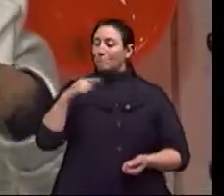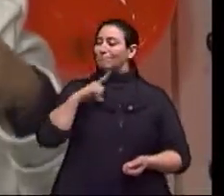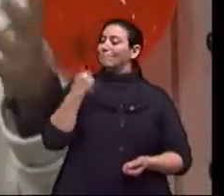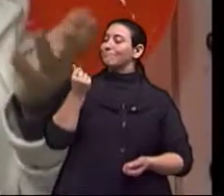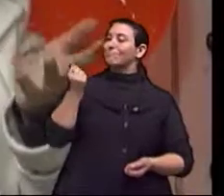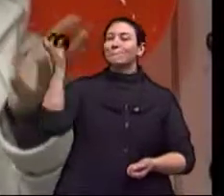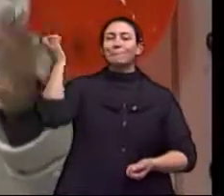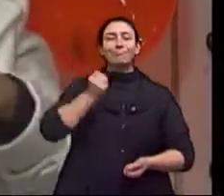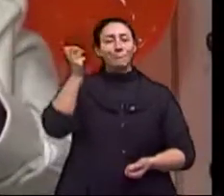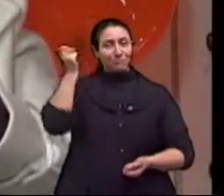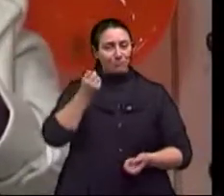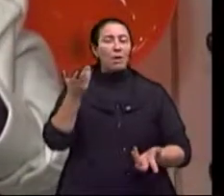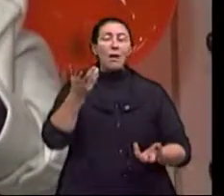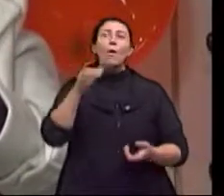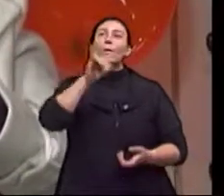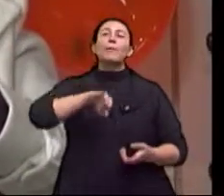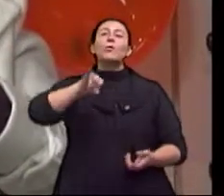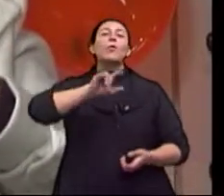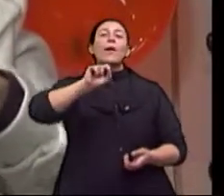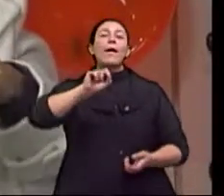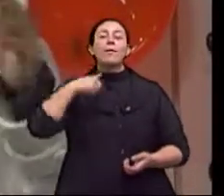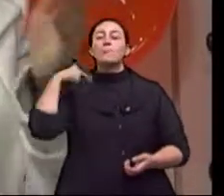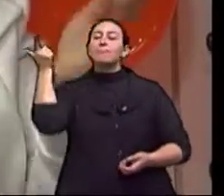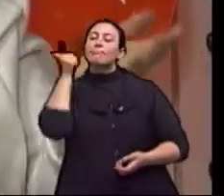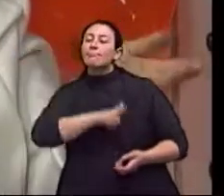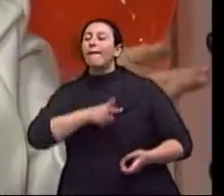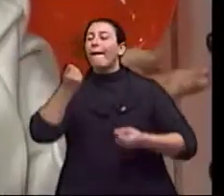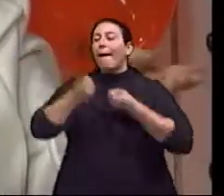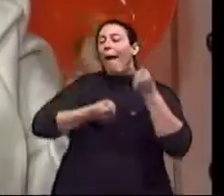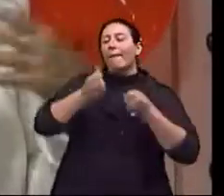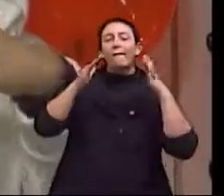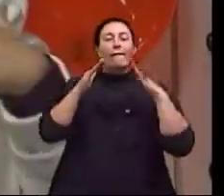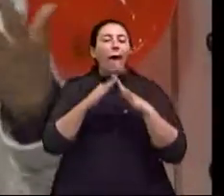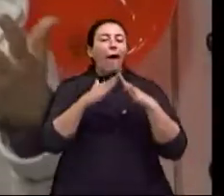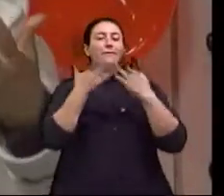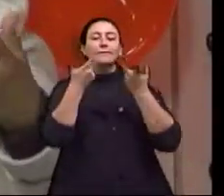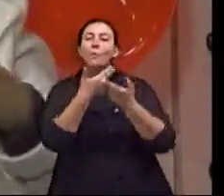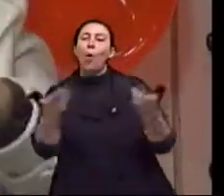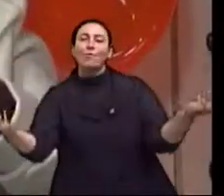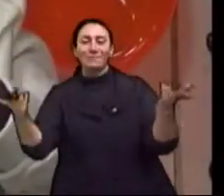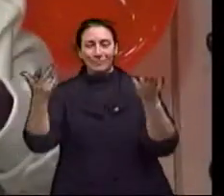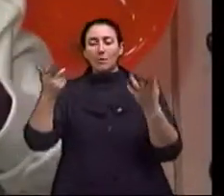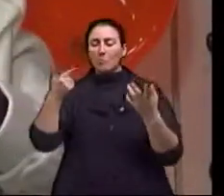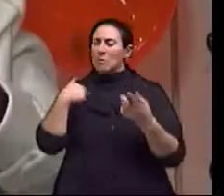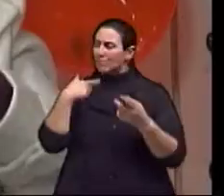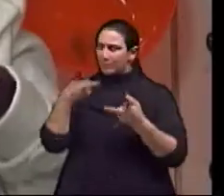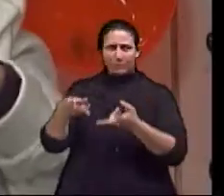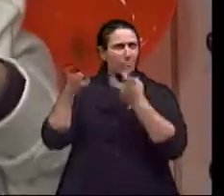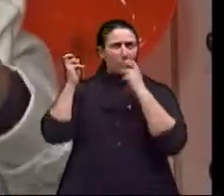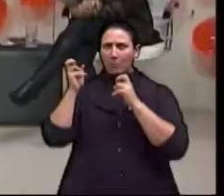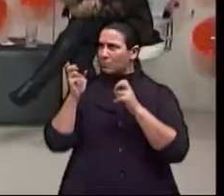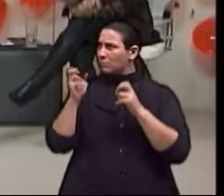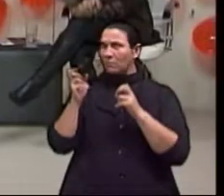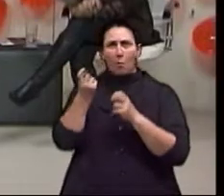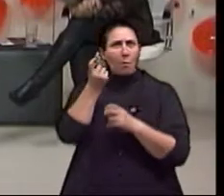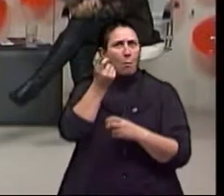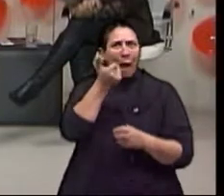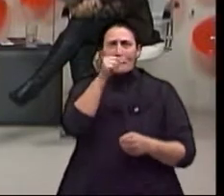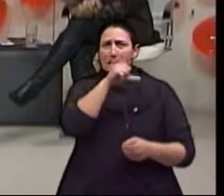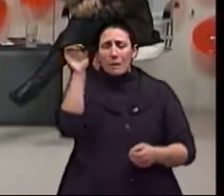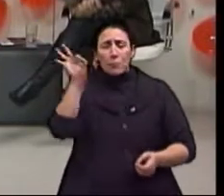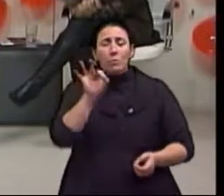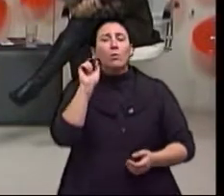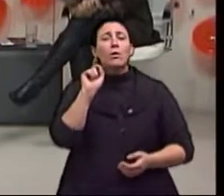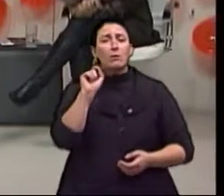materiais são muito significativas e importantes, mas o fator primeiro que nos surpreendeu, e com quase uma votação de 100%,